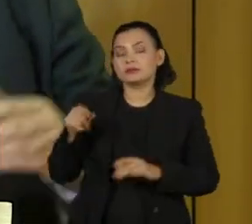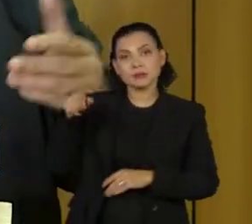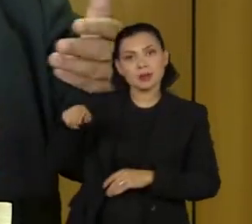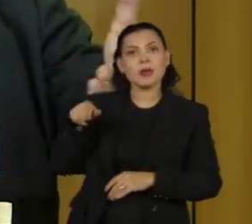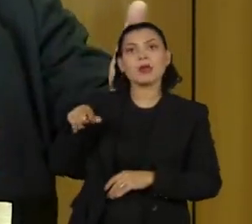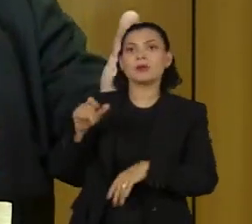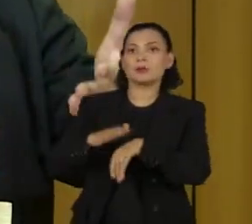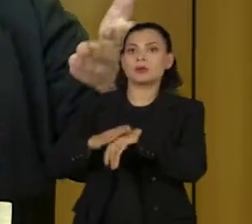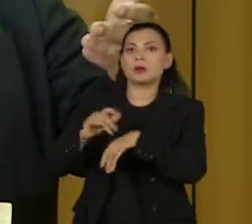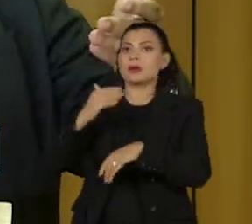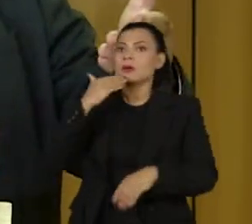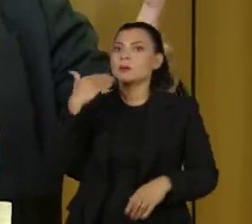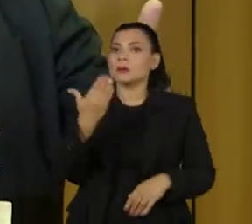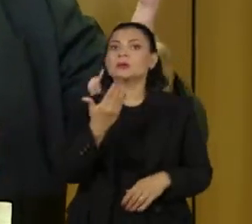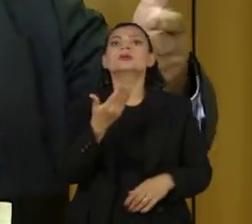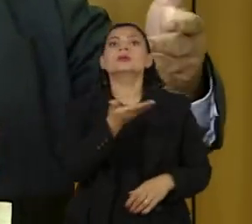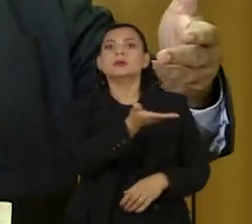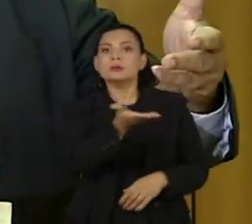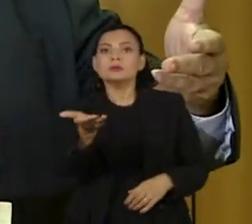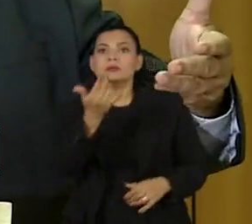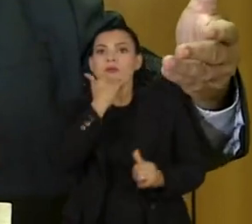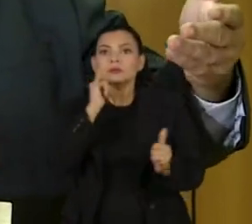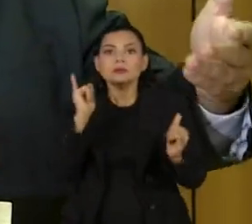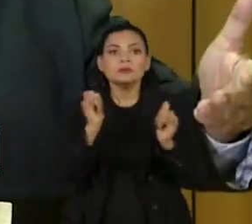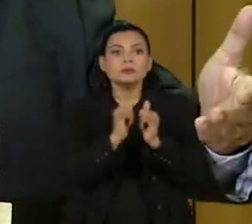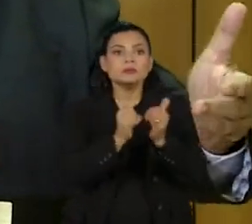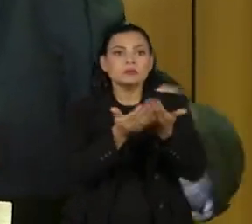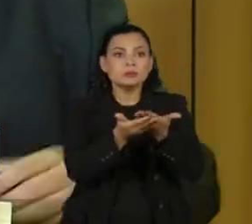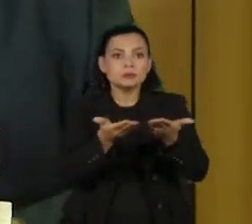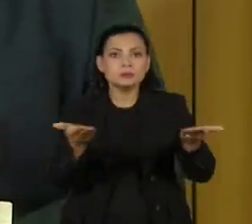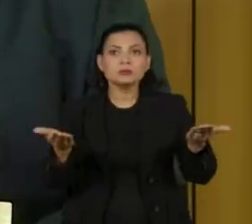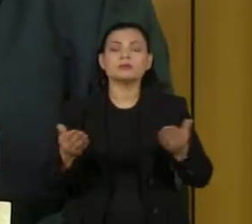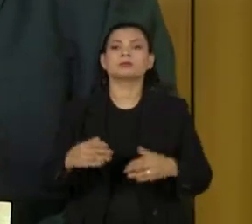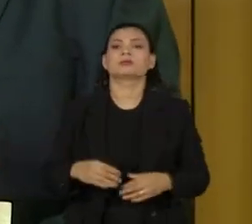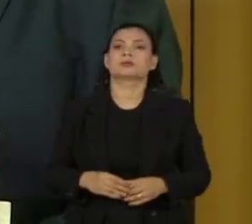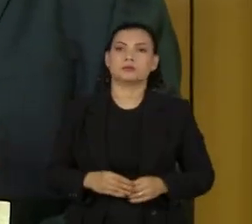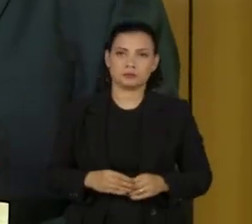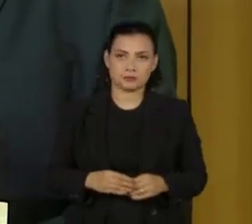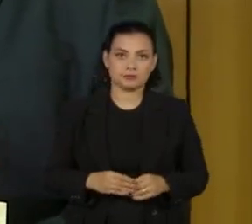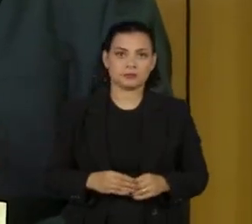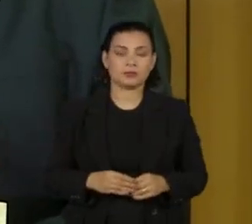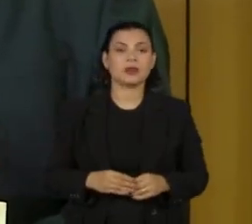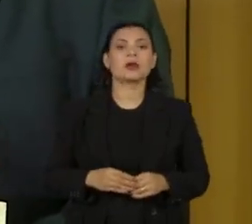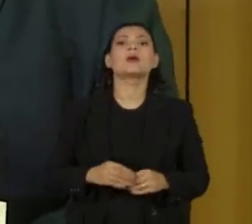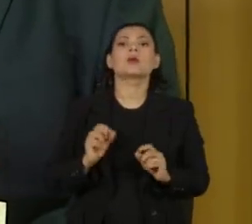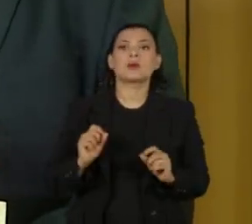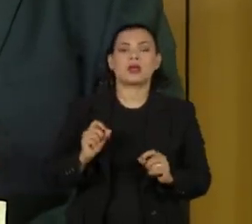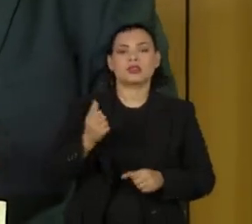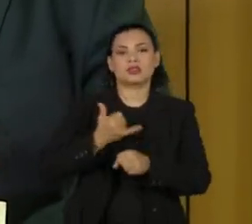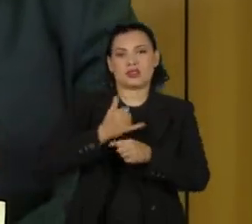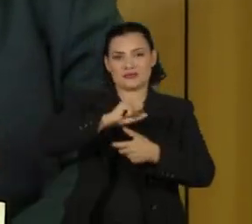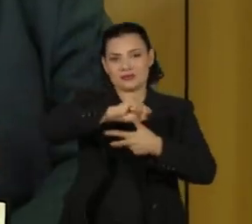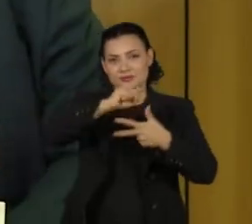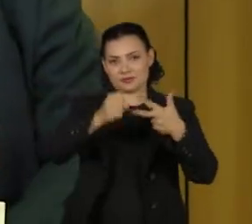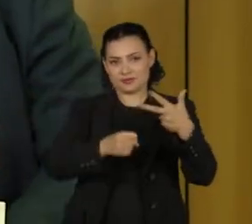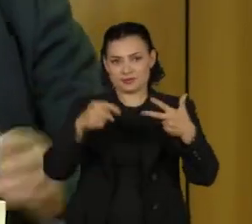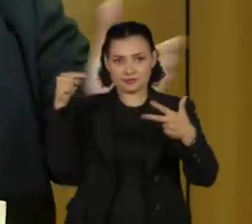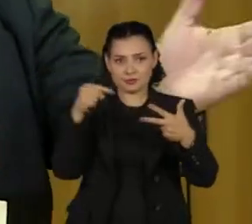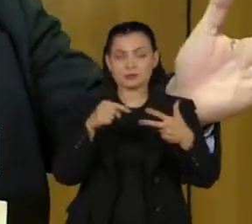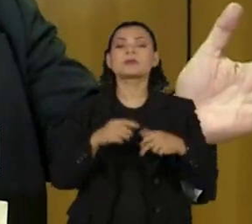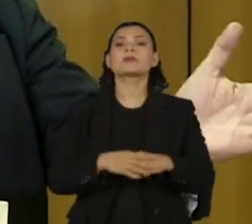ao efetuar um pedido de desculpas públicas ao chefe dos poderes da União,